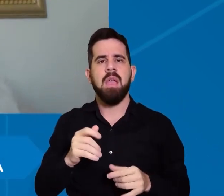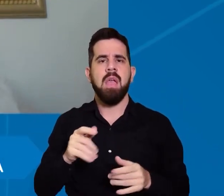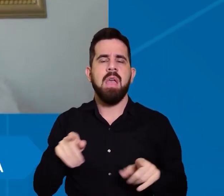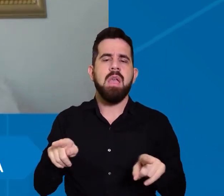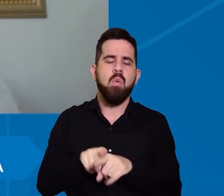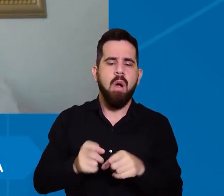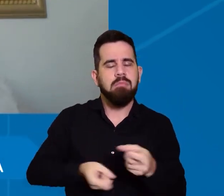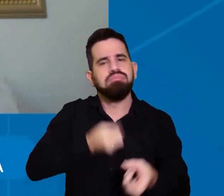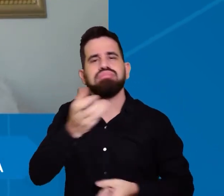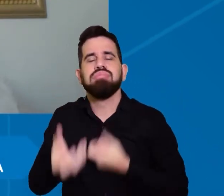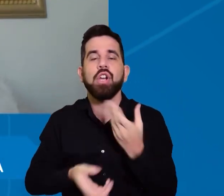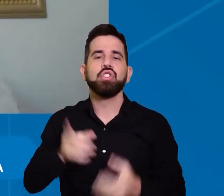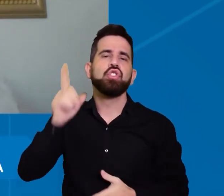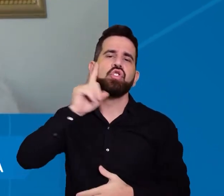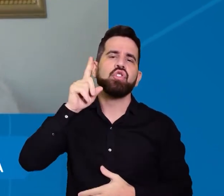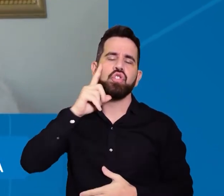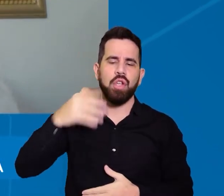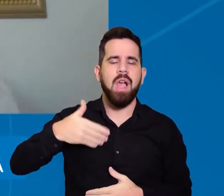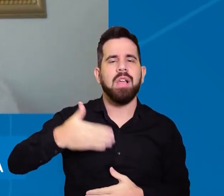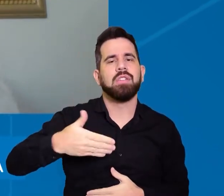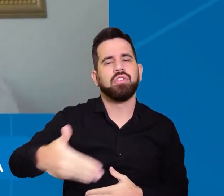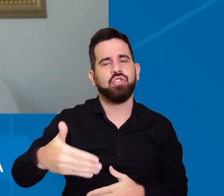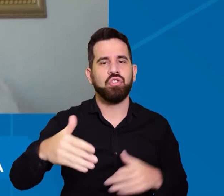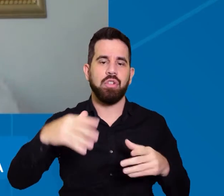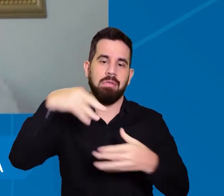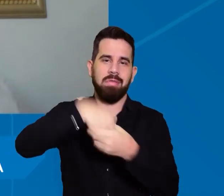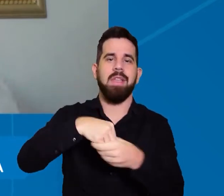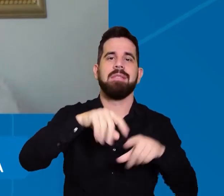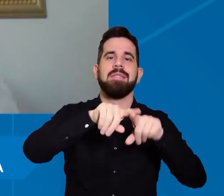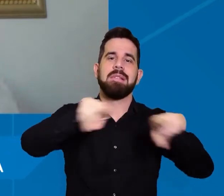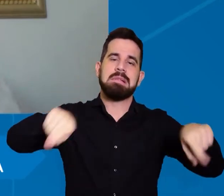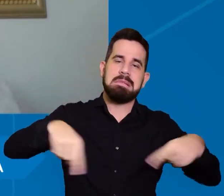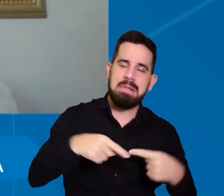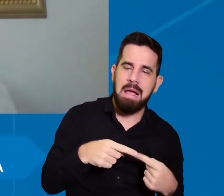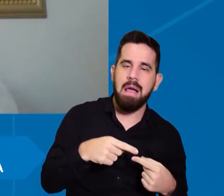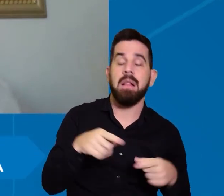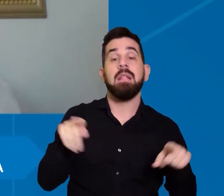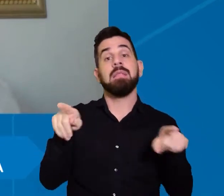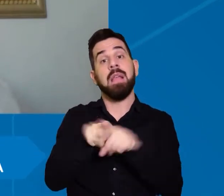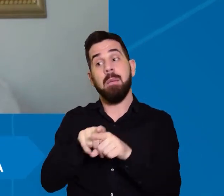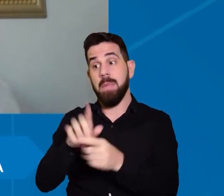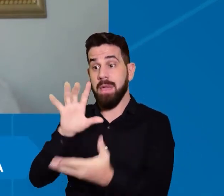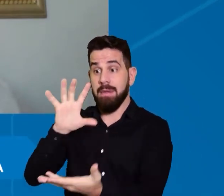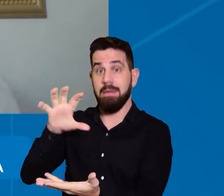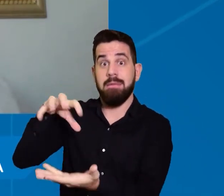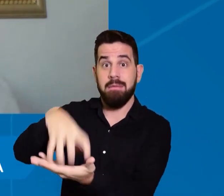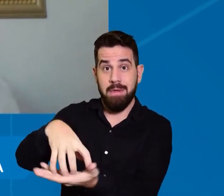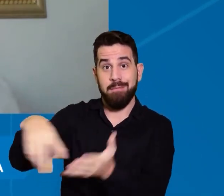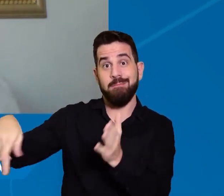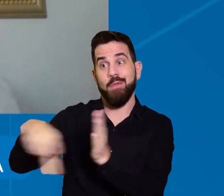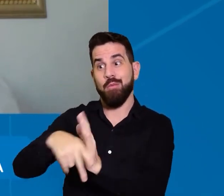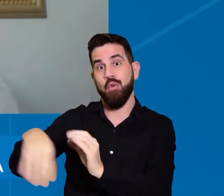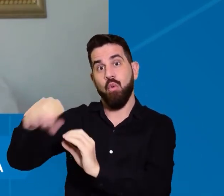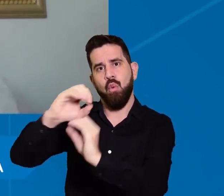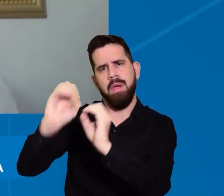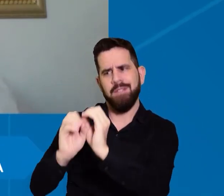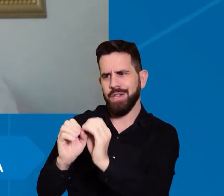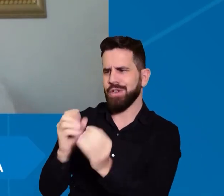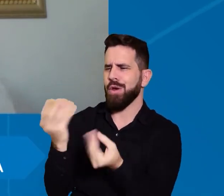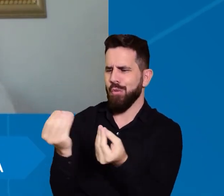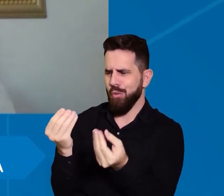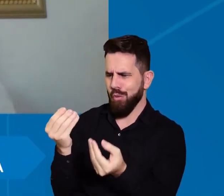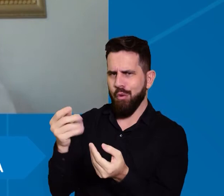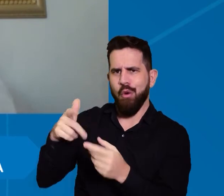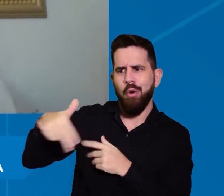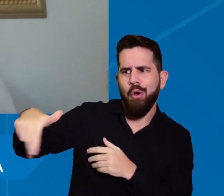na sala de aula, né, como que é percorrer o campus tendo deficiência, como que esses